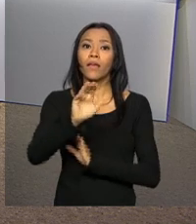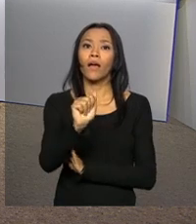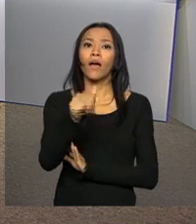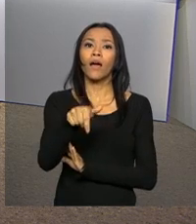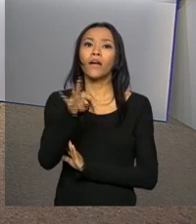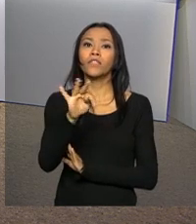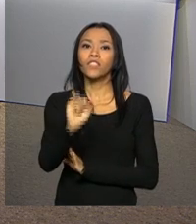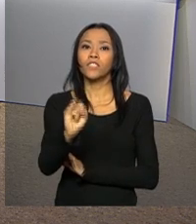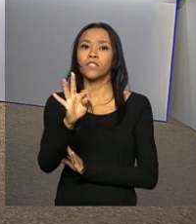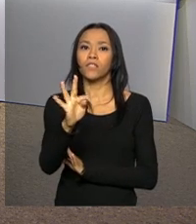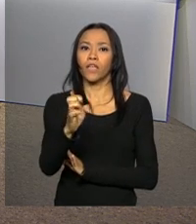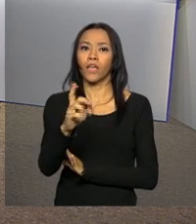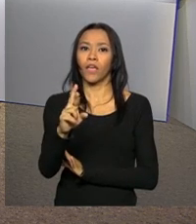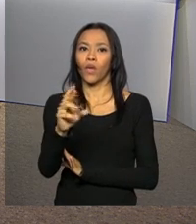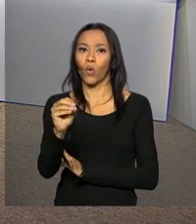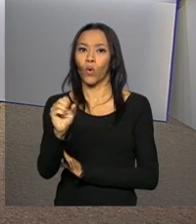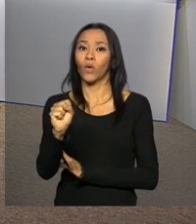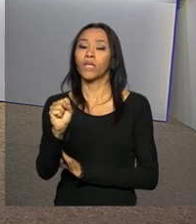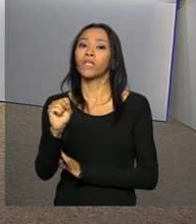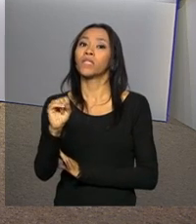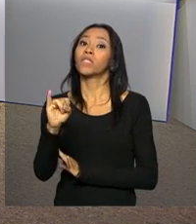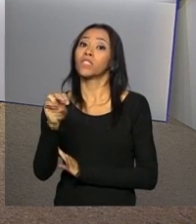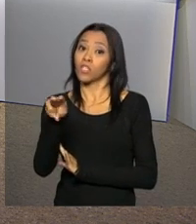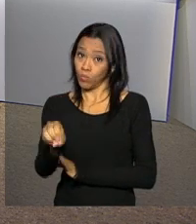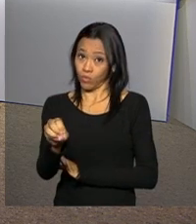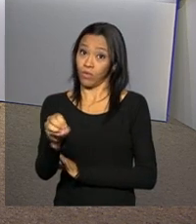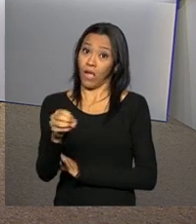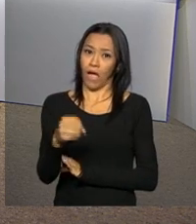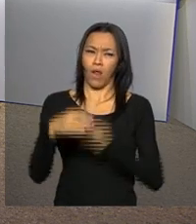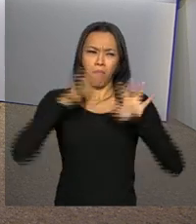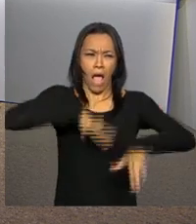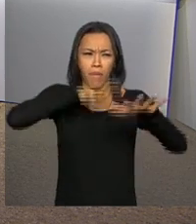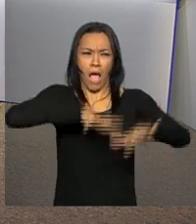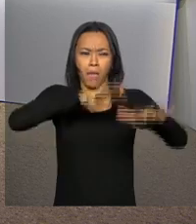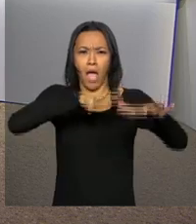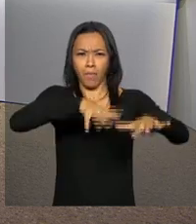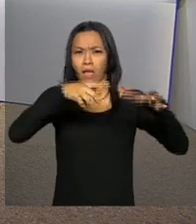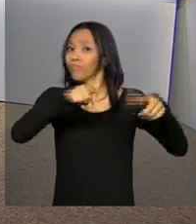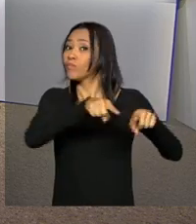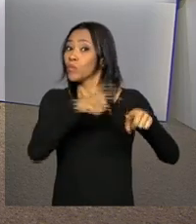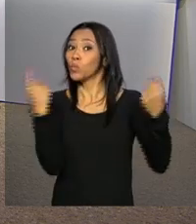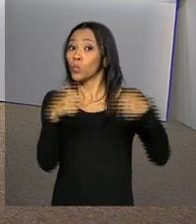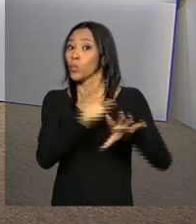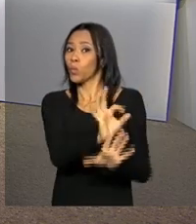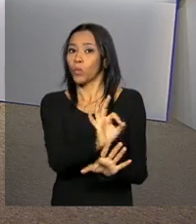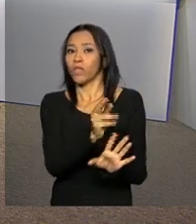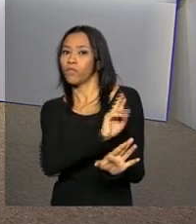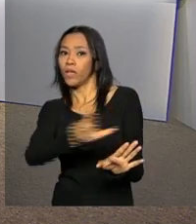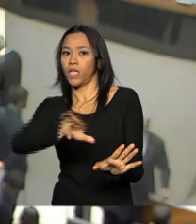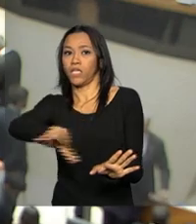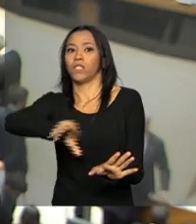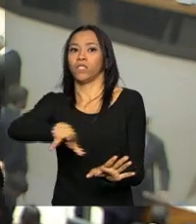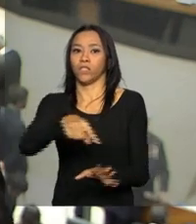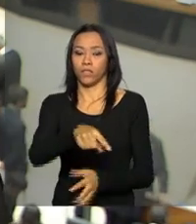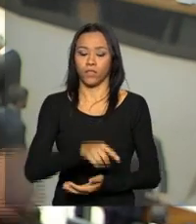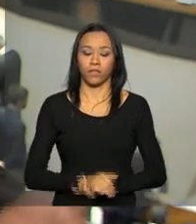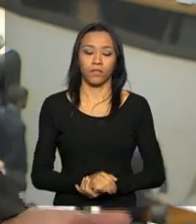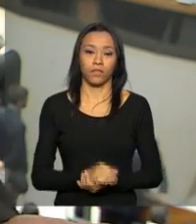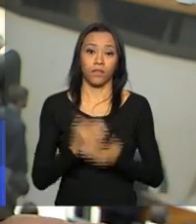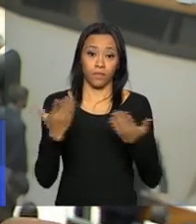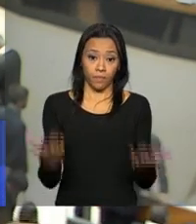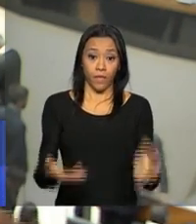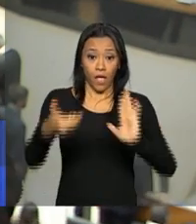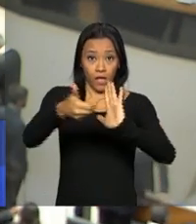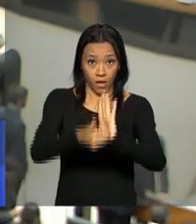claro que a lei não se aplica a manifestações sociais. O texto segue agora para a sanção presidencial. A